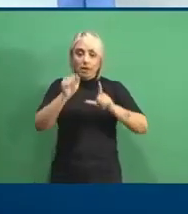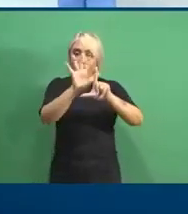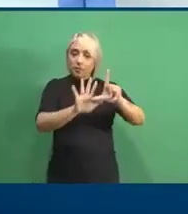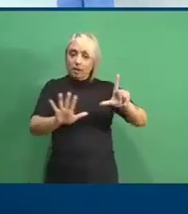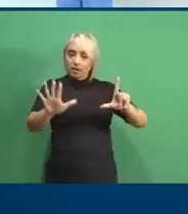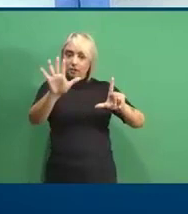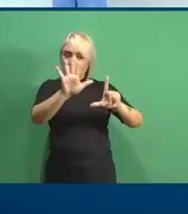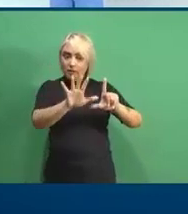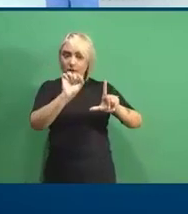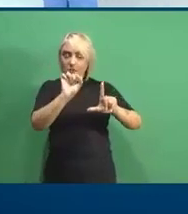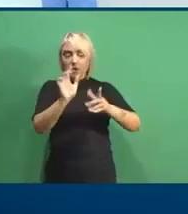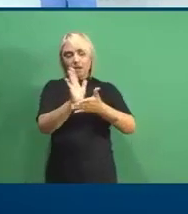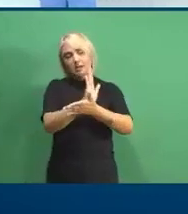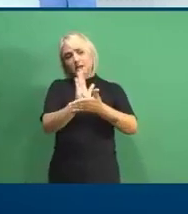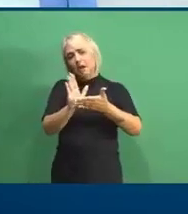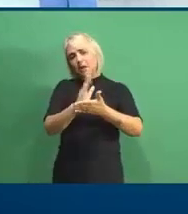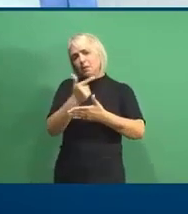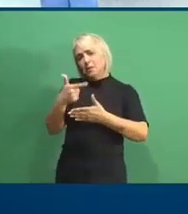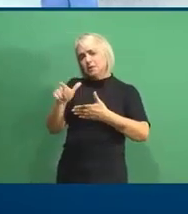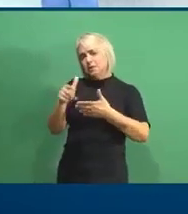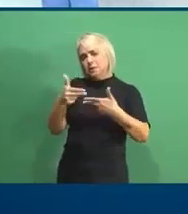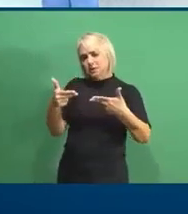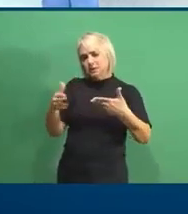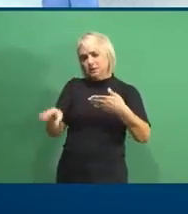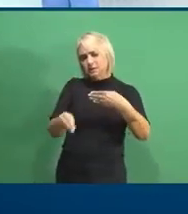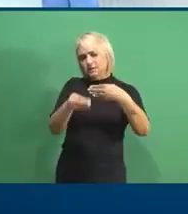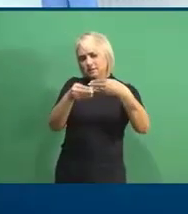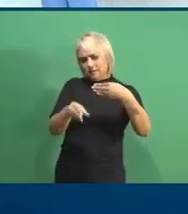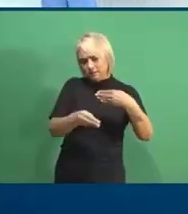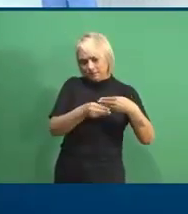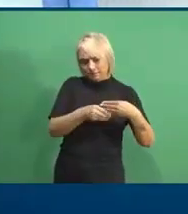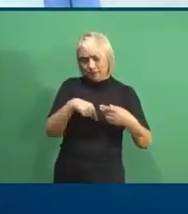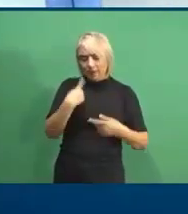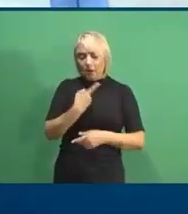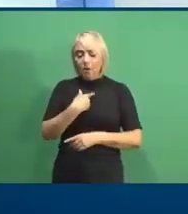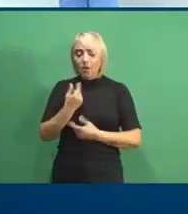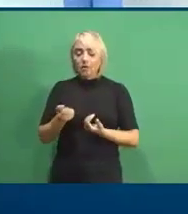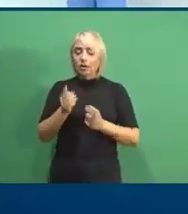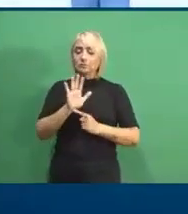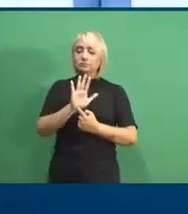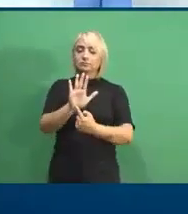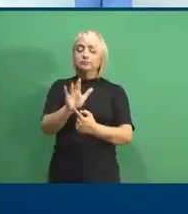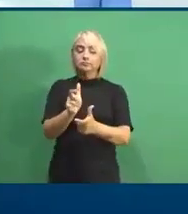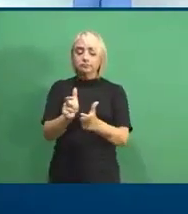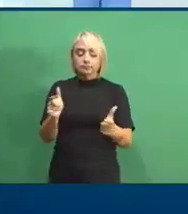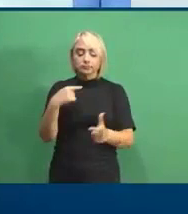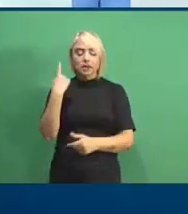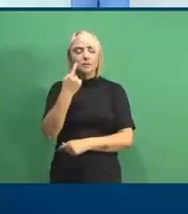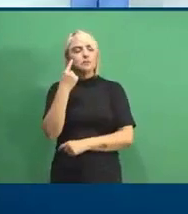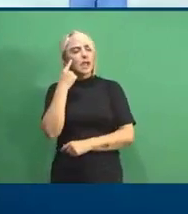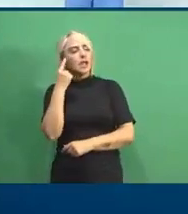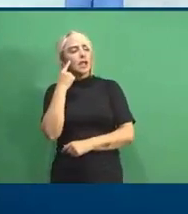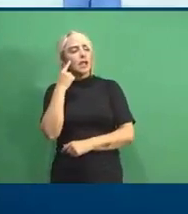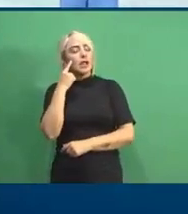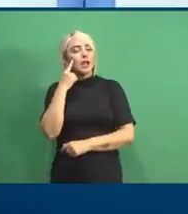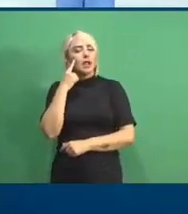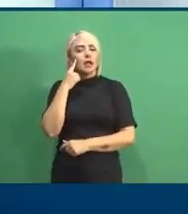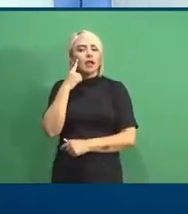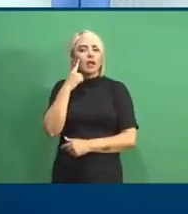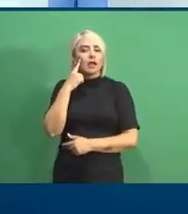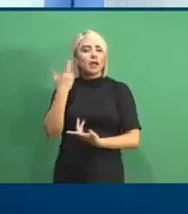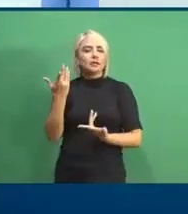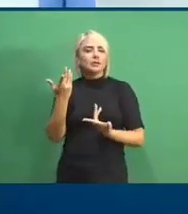plataforma e algumas funções extras. O nosso plano de expansão, nós pensamos em fazer de modo